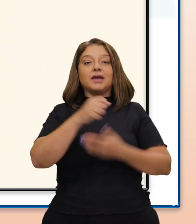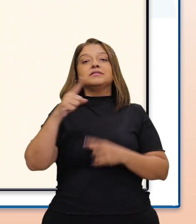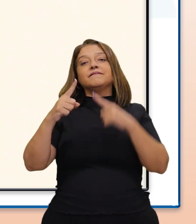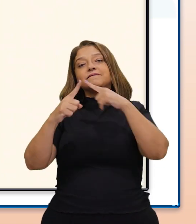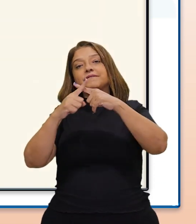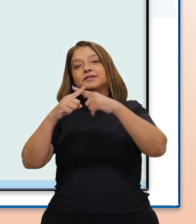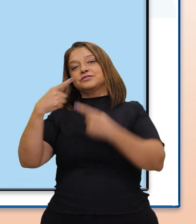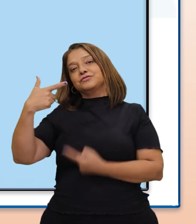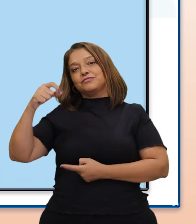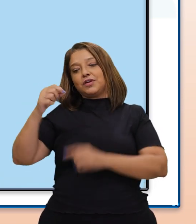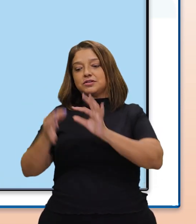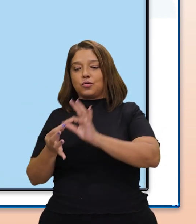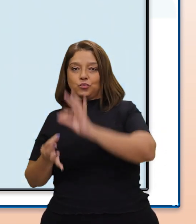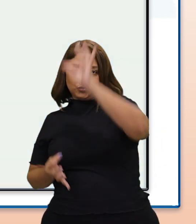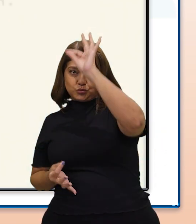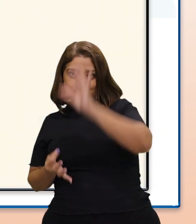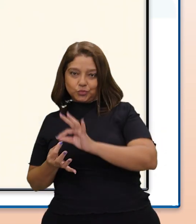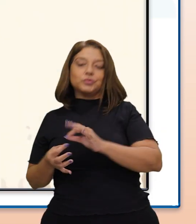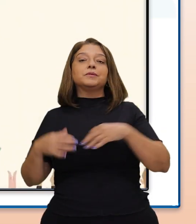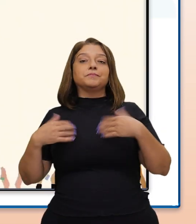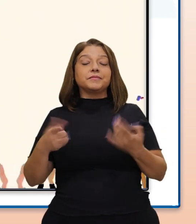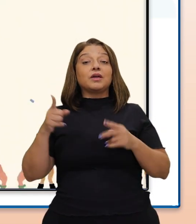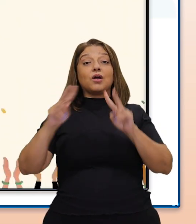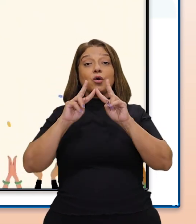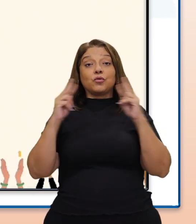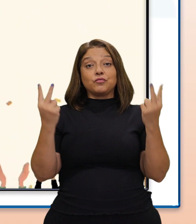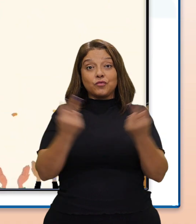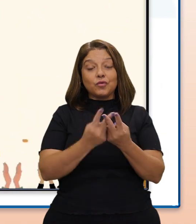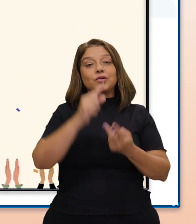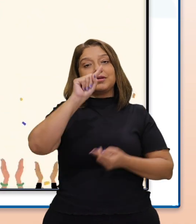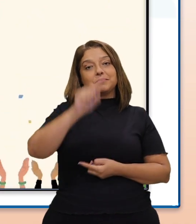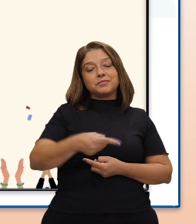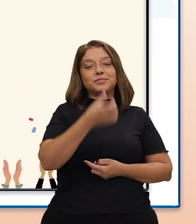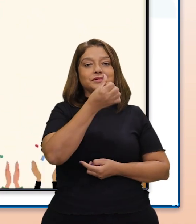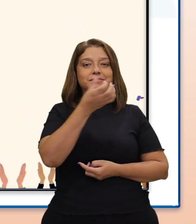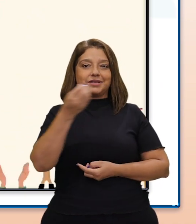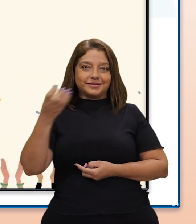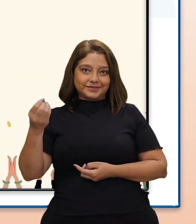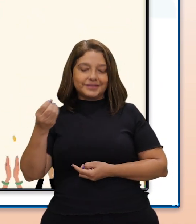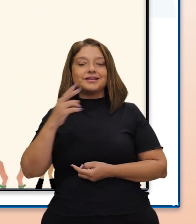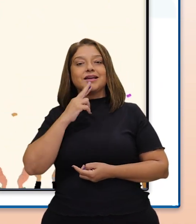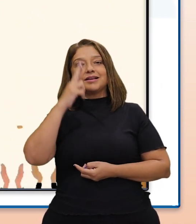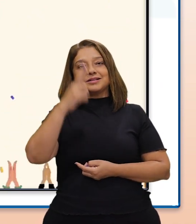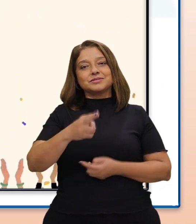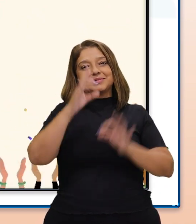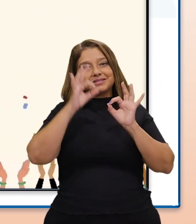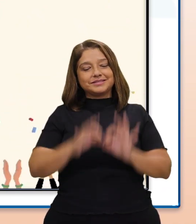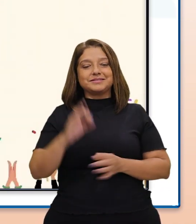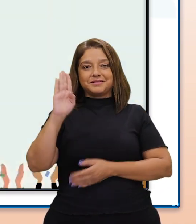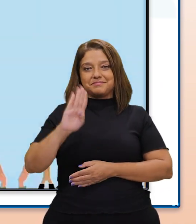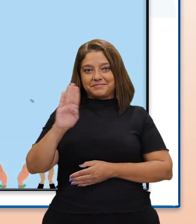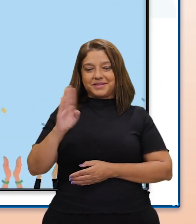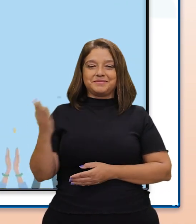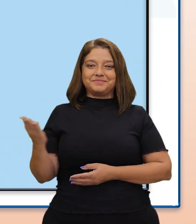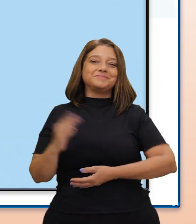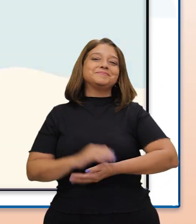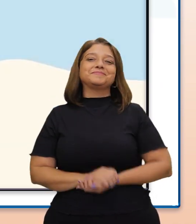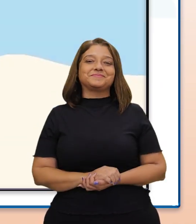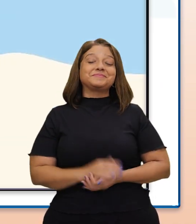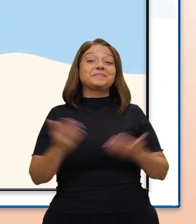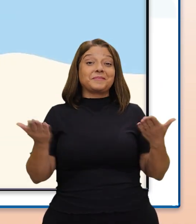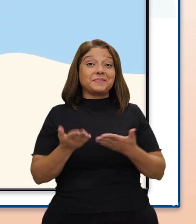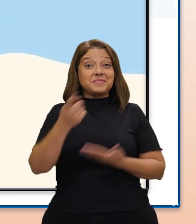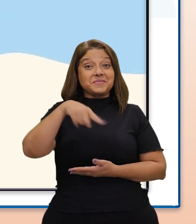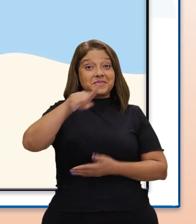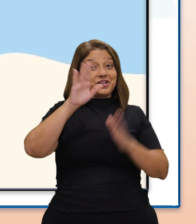20, que é a altura. Então, o volume será 1.000 cm³. Resposta correta é letra B. Agora